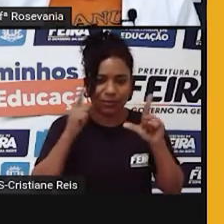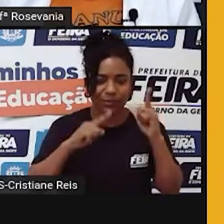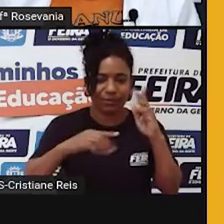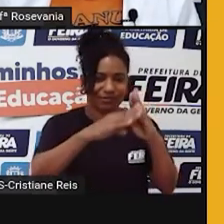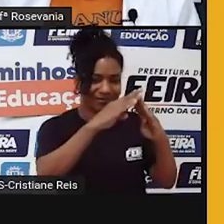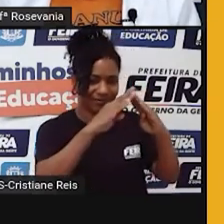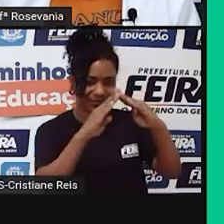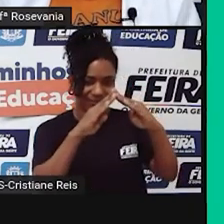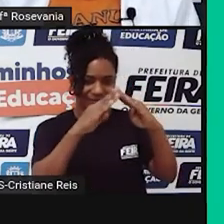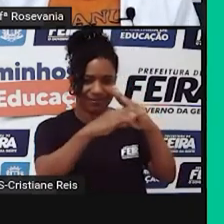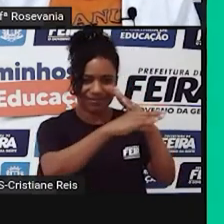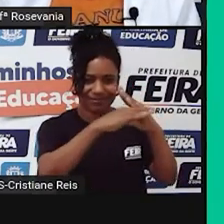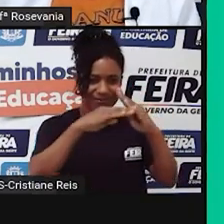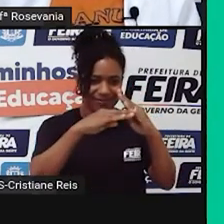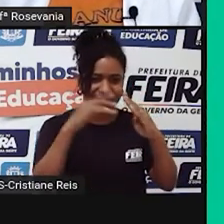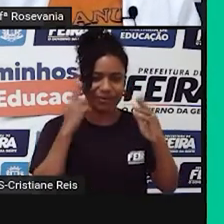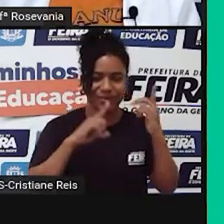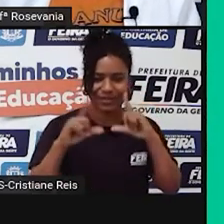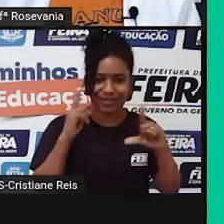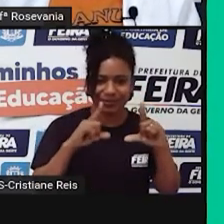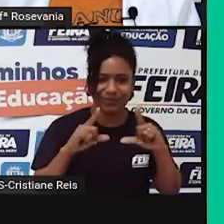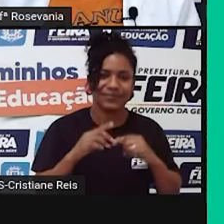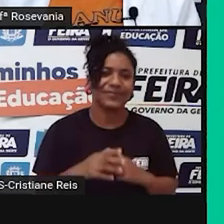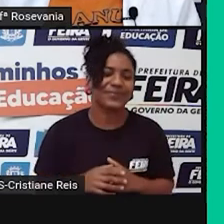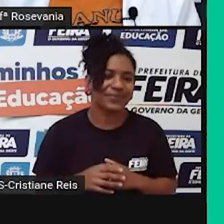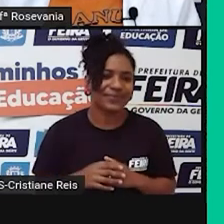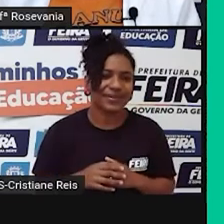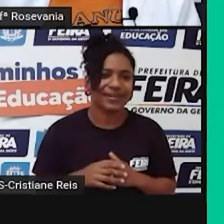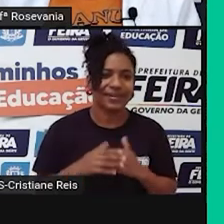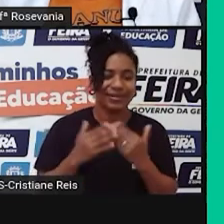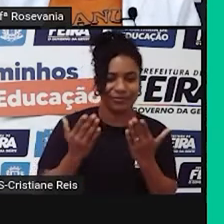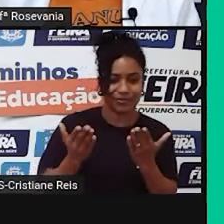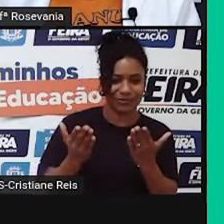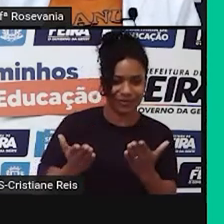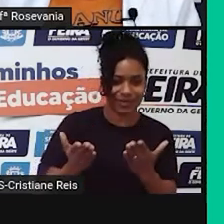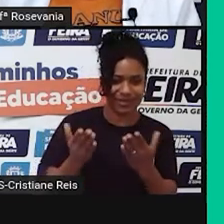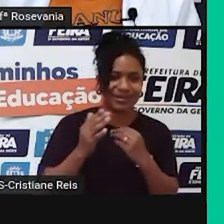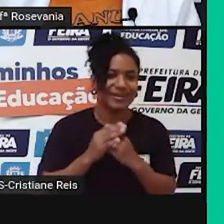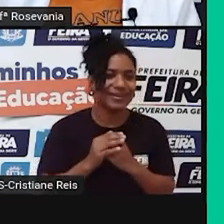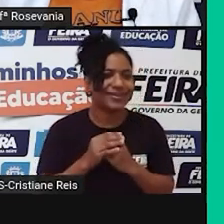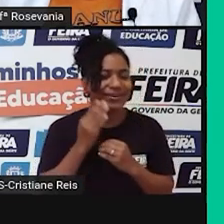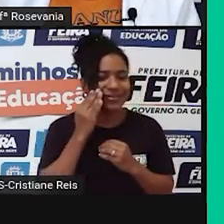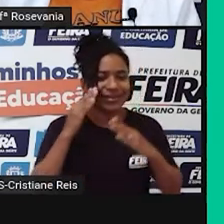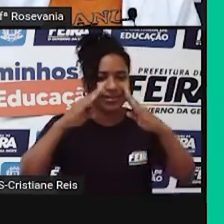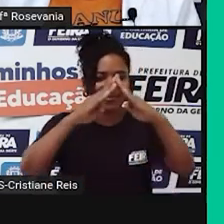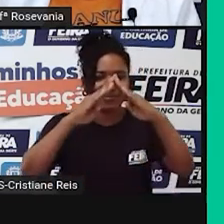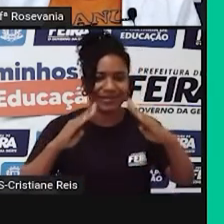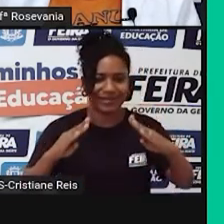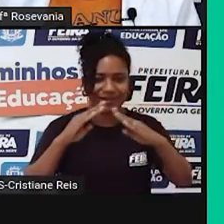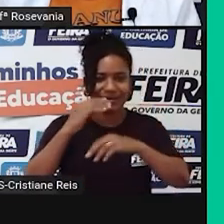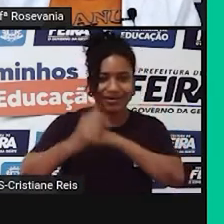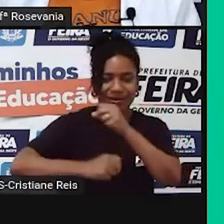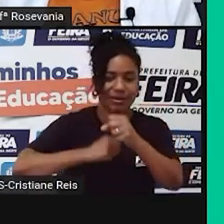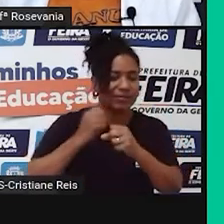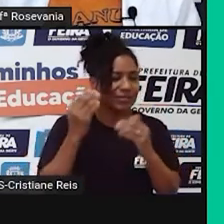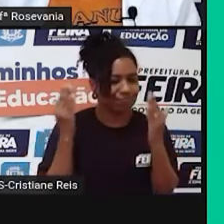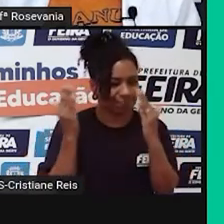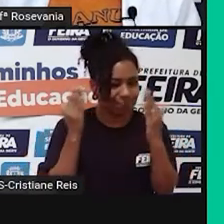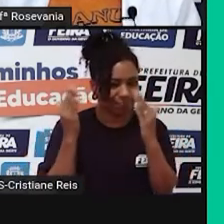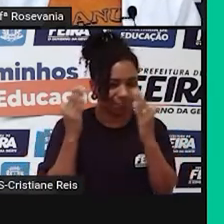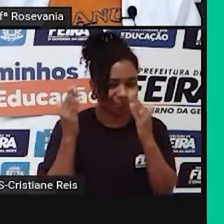2012. Bom, aqui agora tem uma estimativa de até 2060,